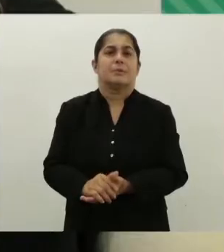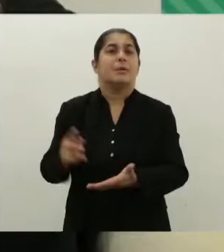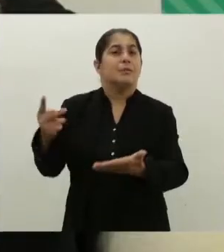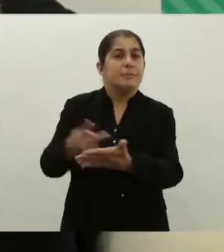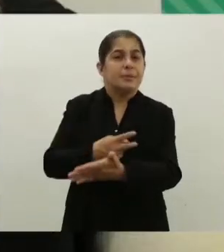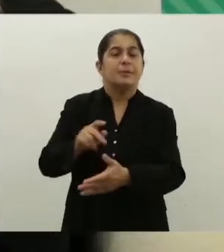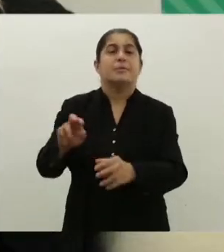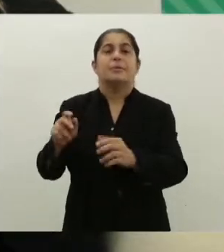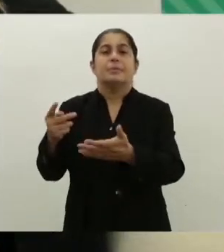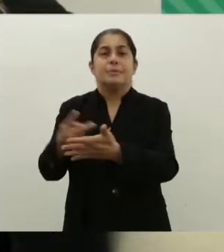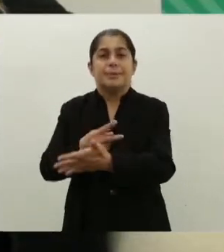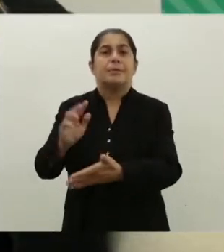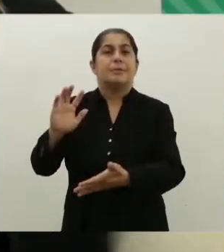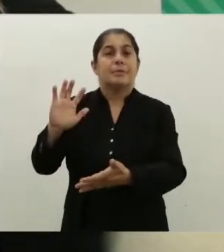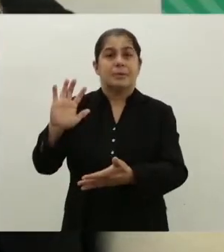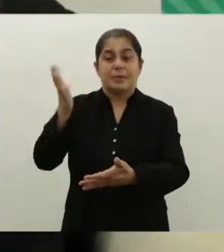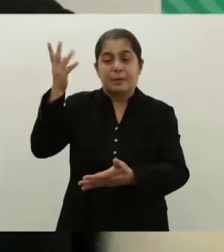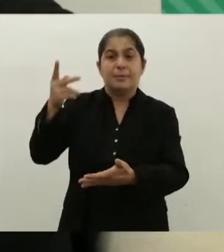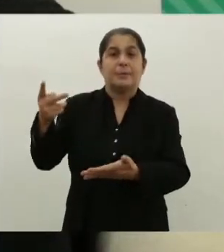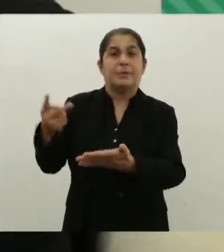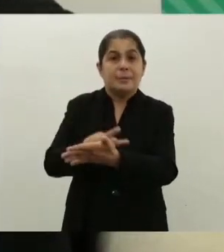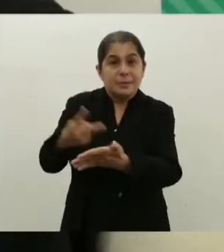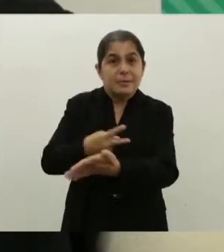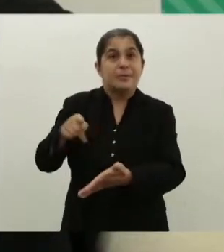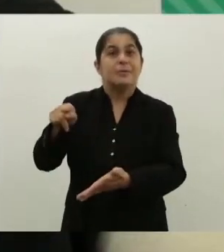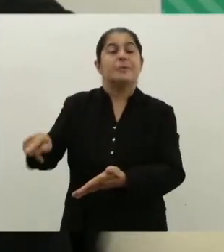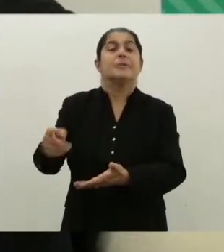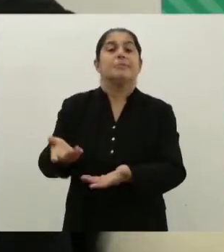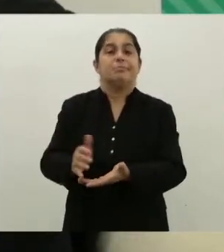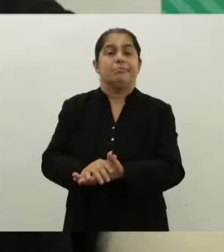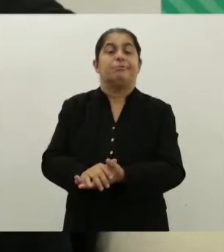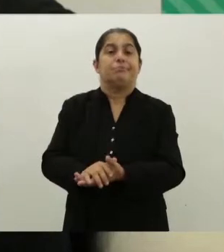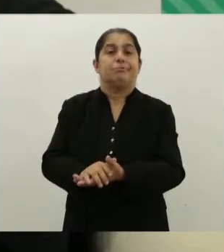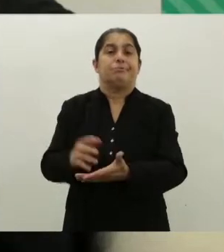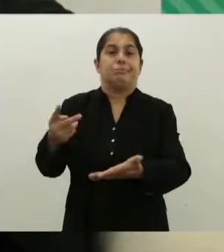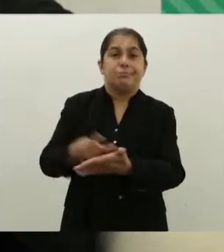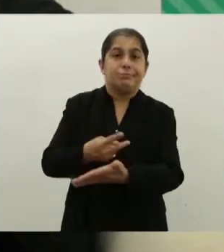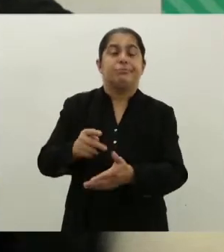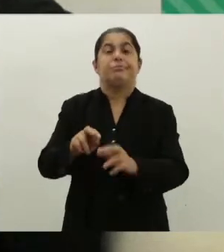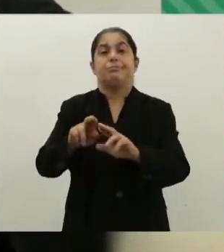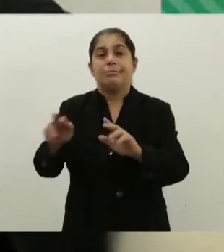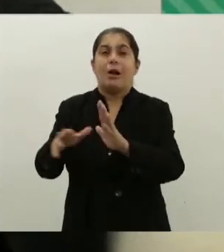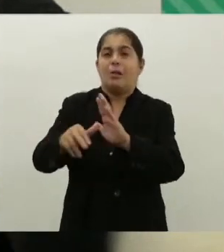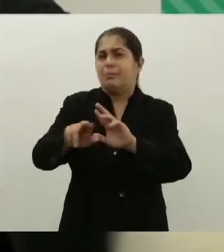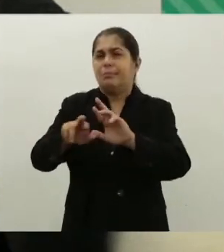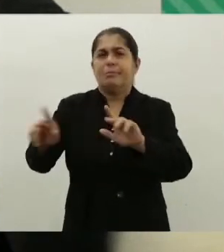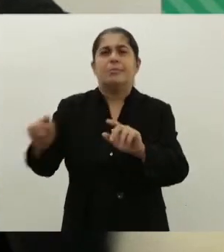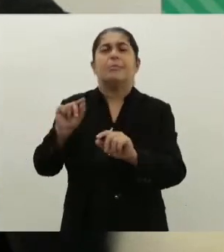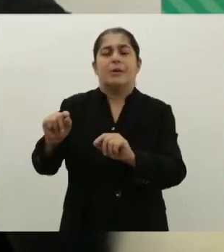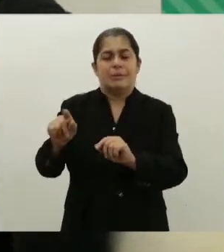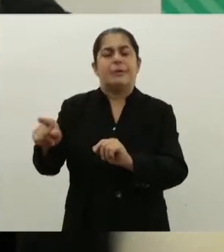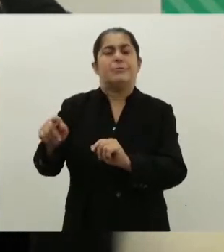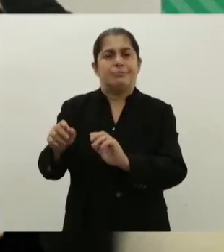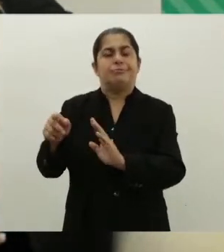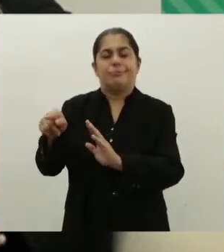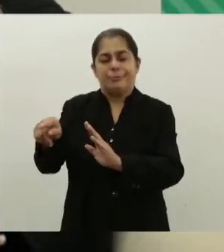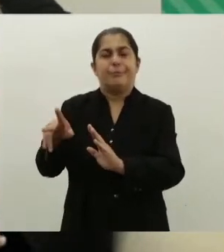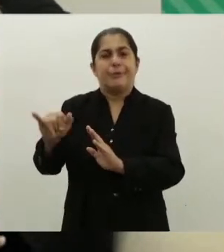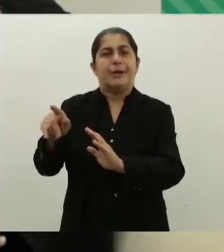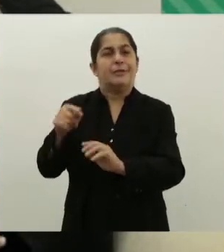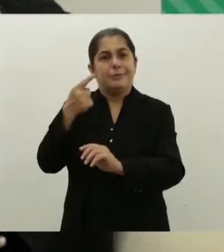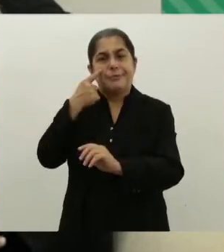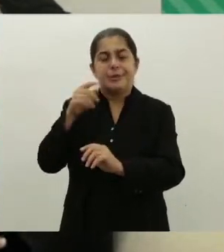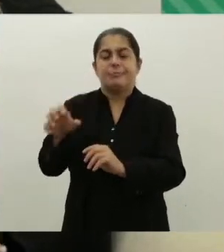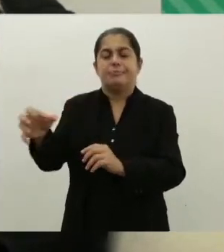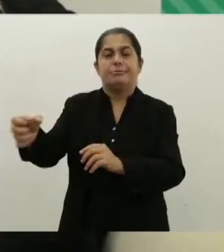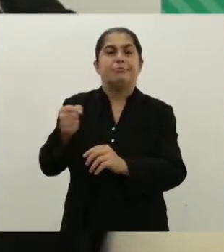que cometeu uma infração, ela vai responder, vai ser punida. Ou seja, vai ser aplicada a ela uma medida socioeducativa e ela vai responder